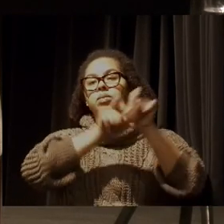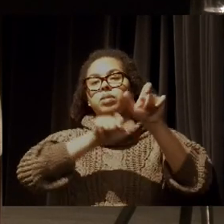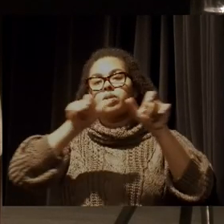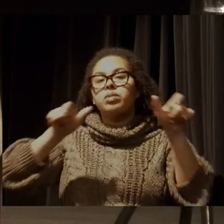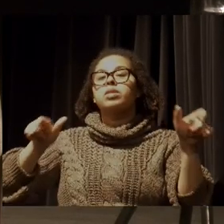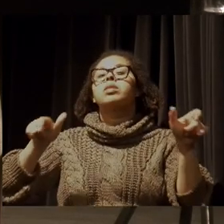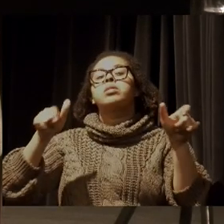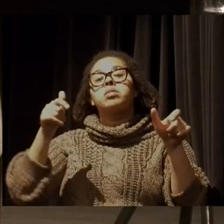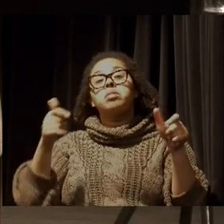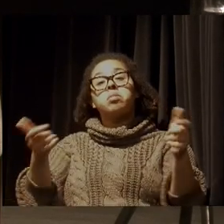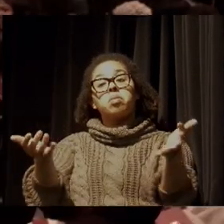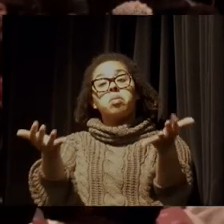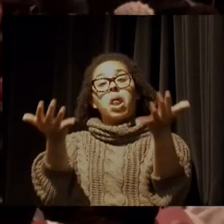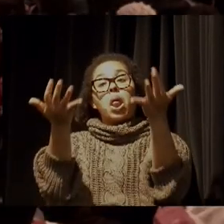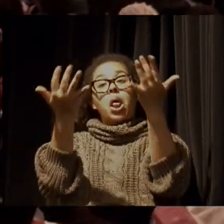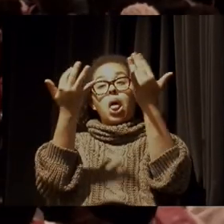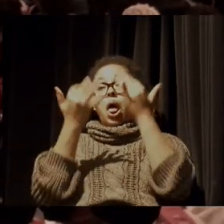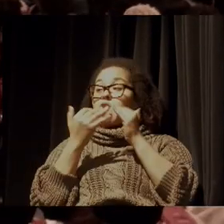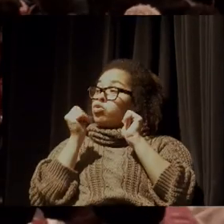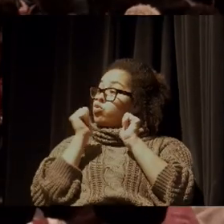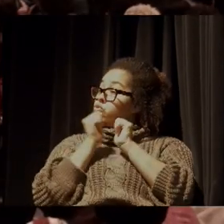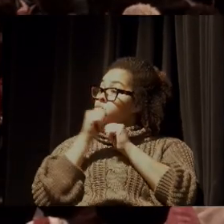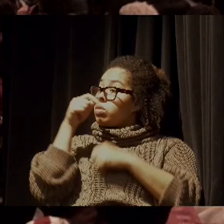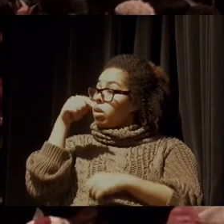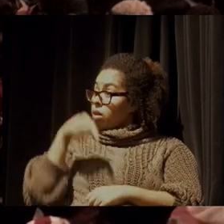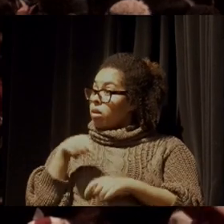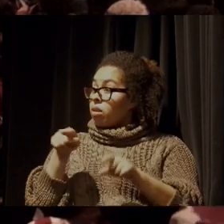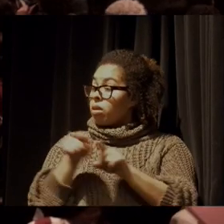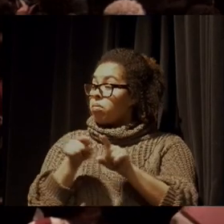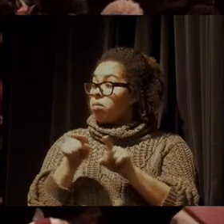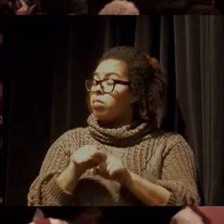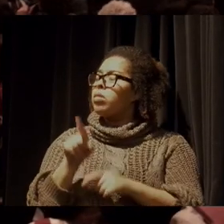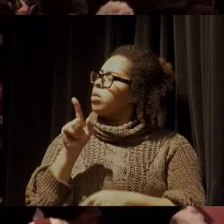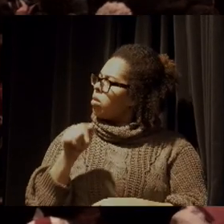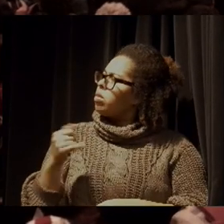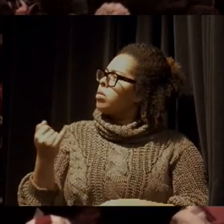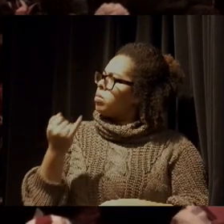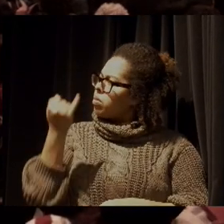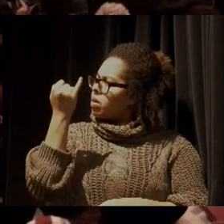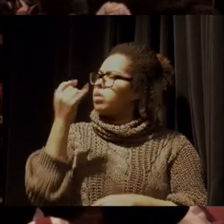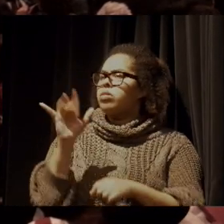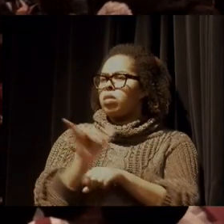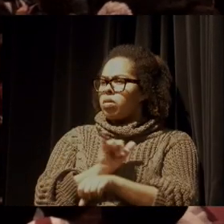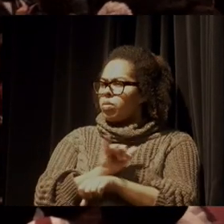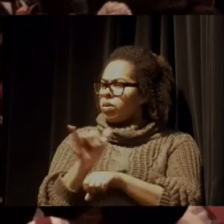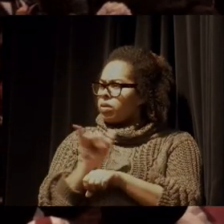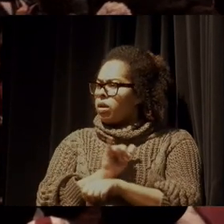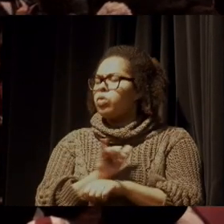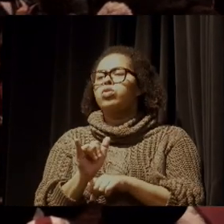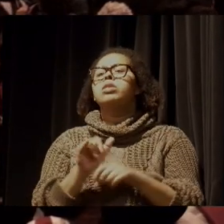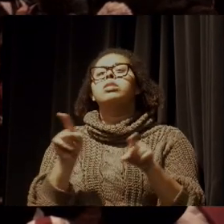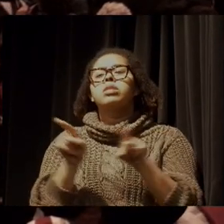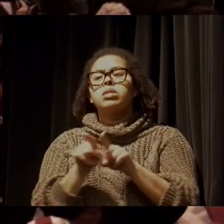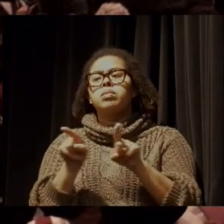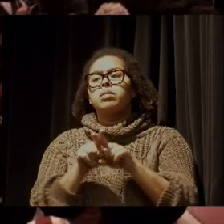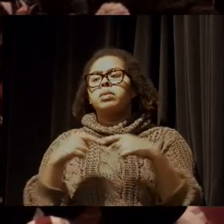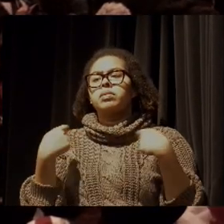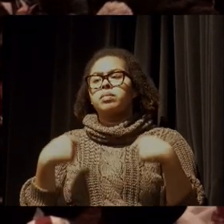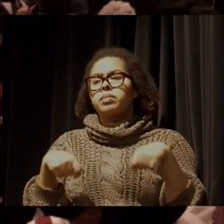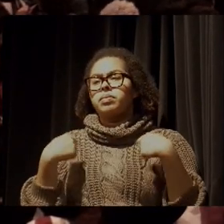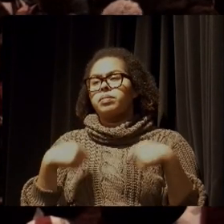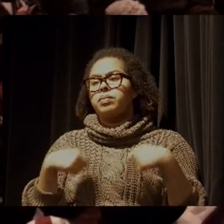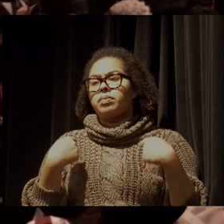também para estarem junto com a gente, porque é importante, é estratégico, porque é necessário,